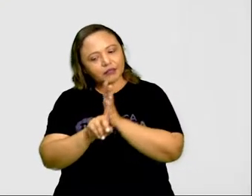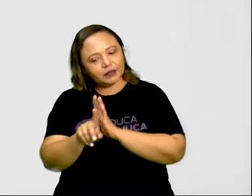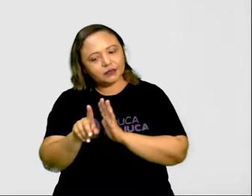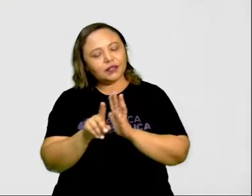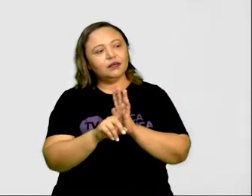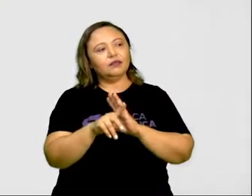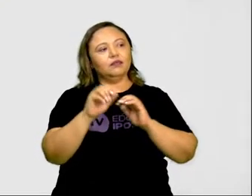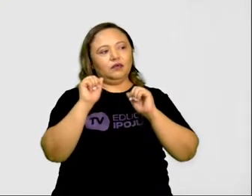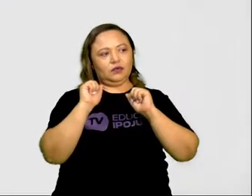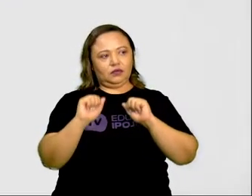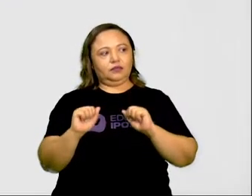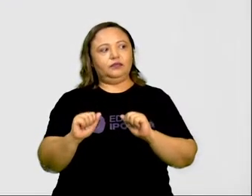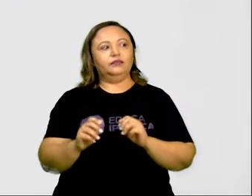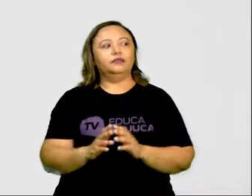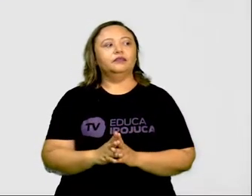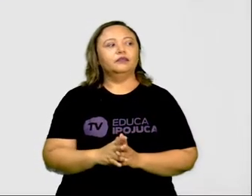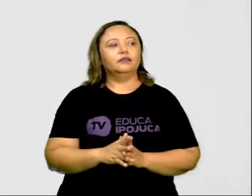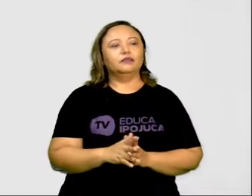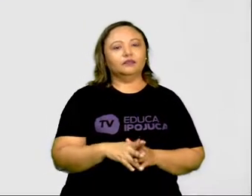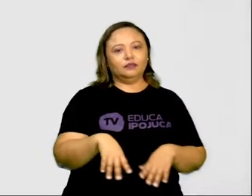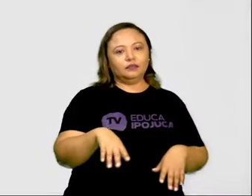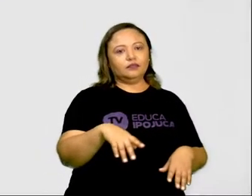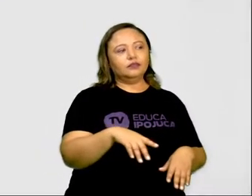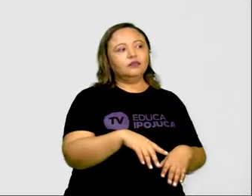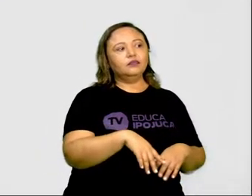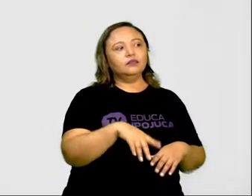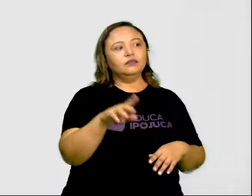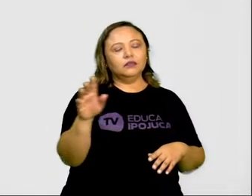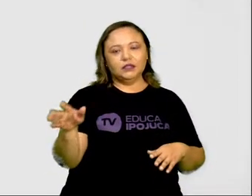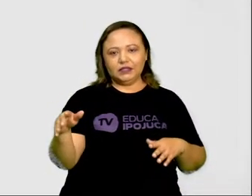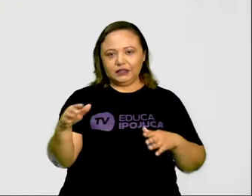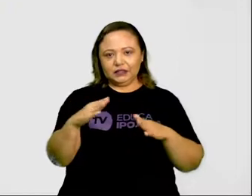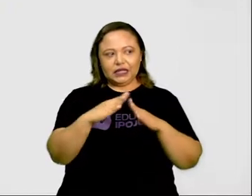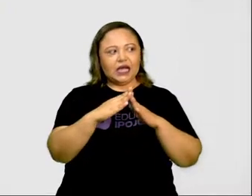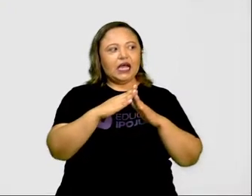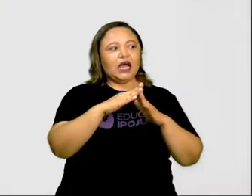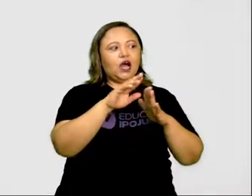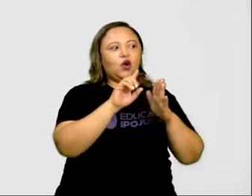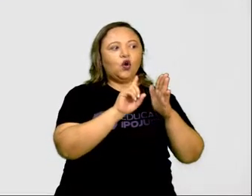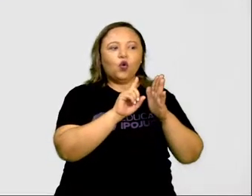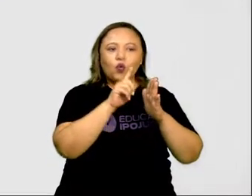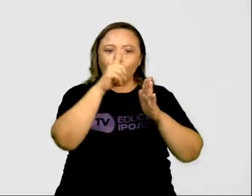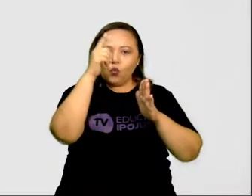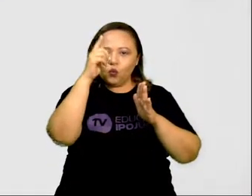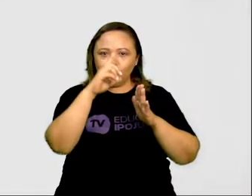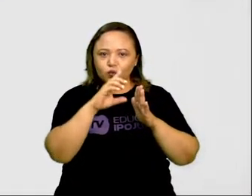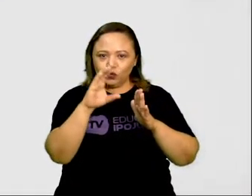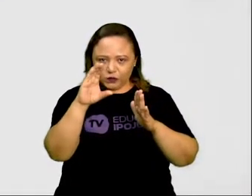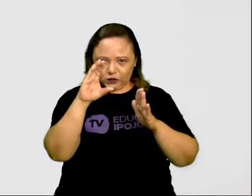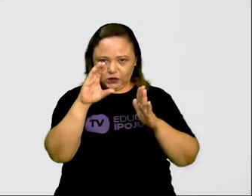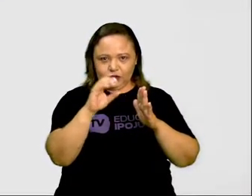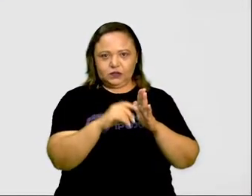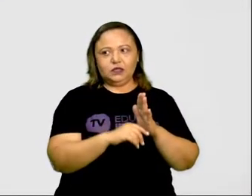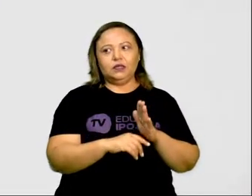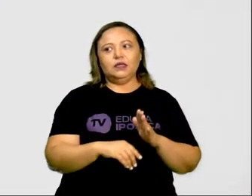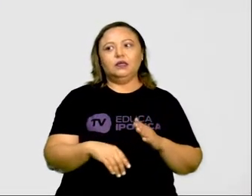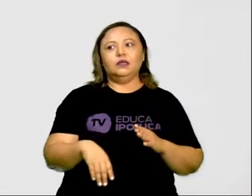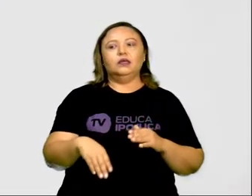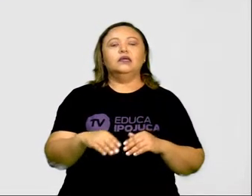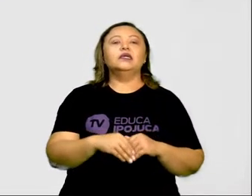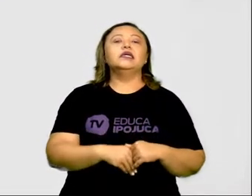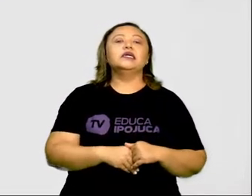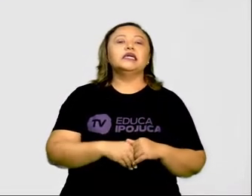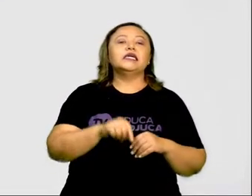criança, tem ele lá dali. Aí então, César mora lá. Letra C. Quem mora perto do